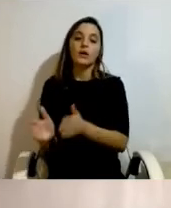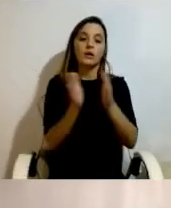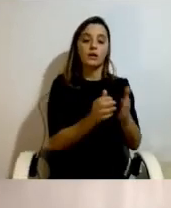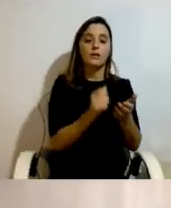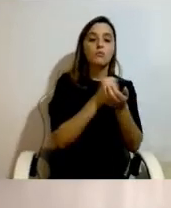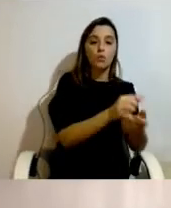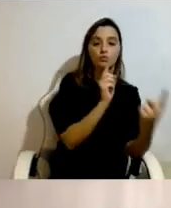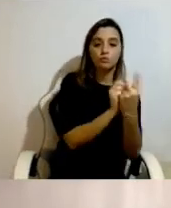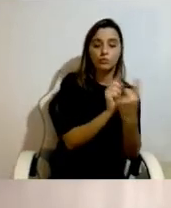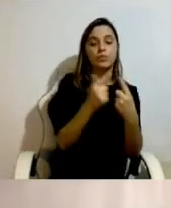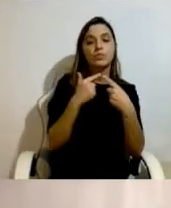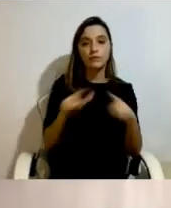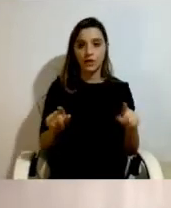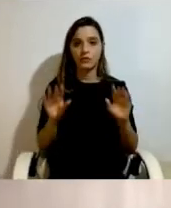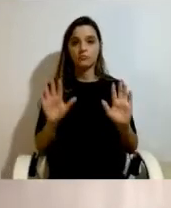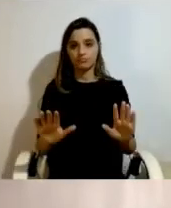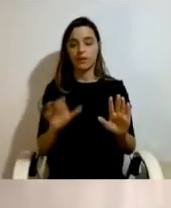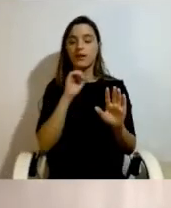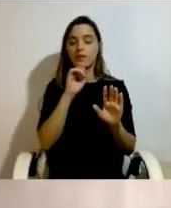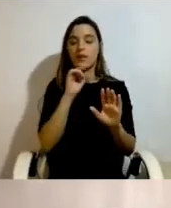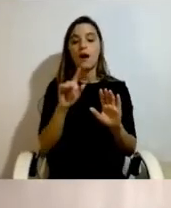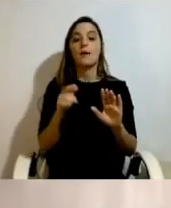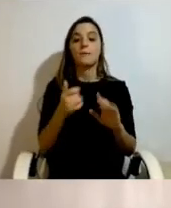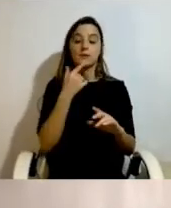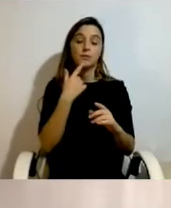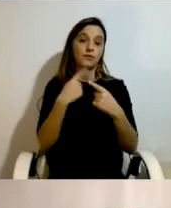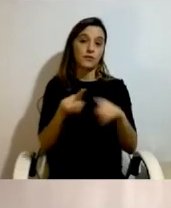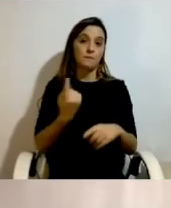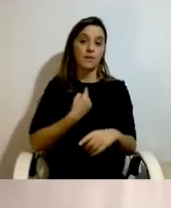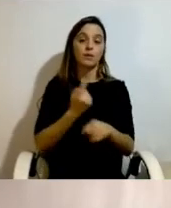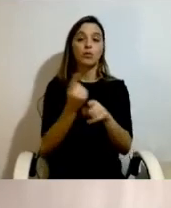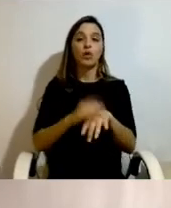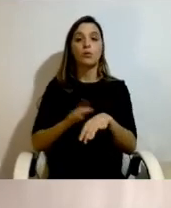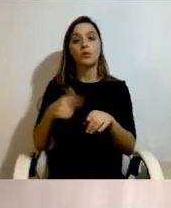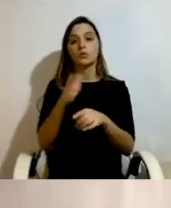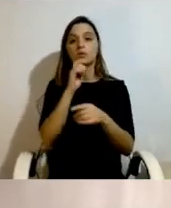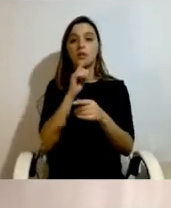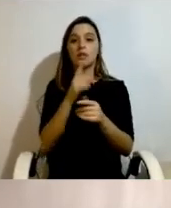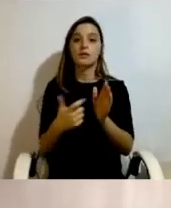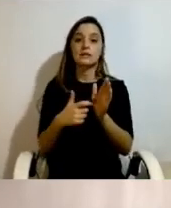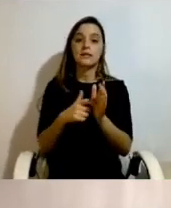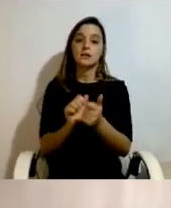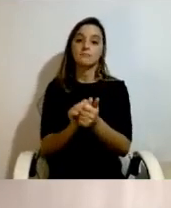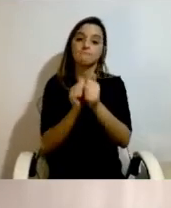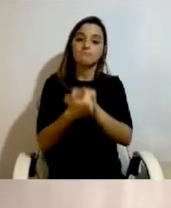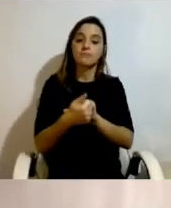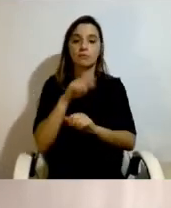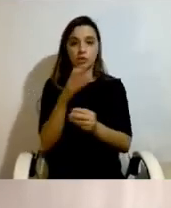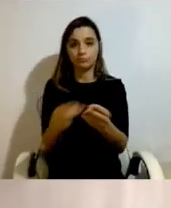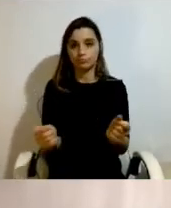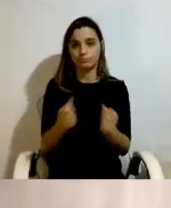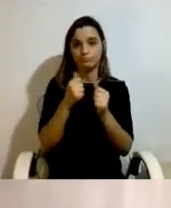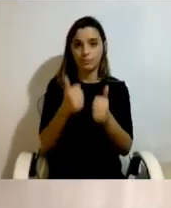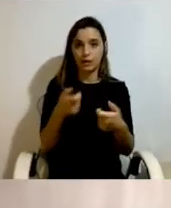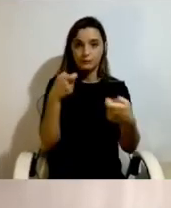poder adequar às necessidades da pessoa com deficiência e também do respeito das suas necessidades. Foi uma fonte ou foi um acréscimo de